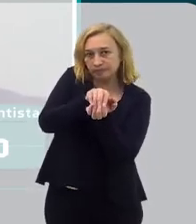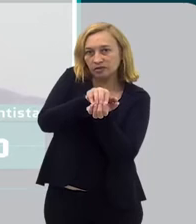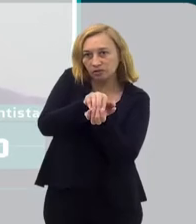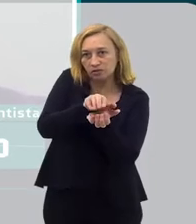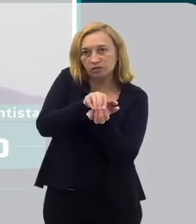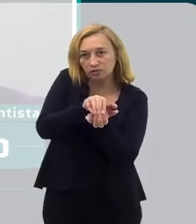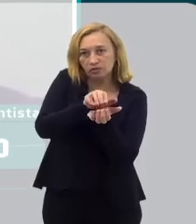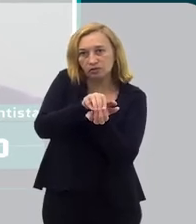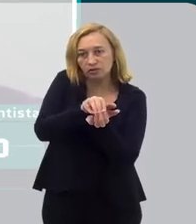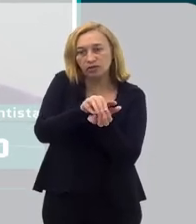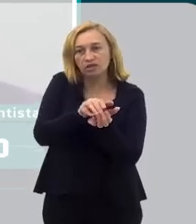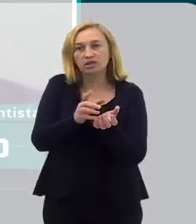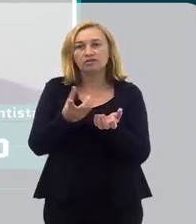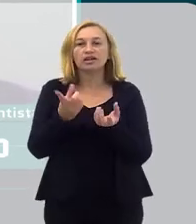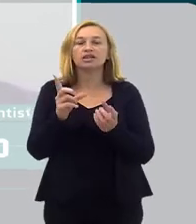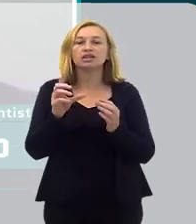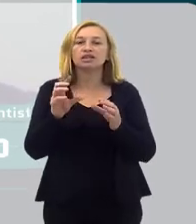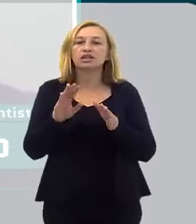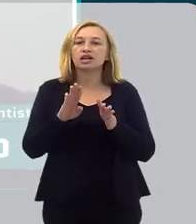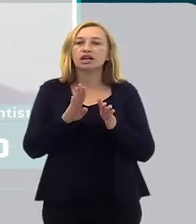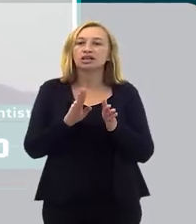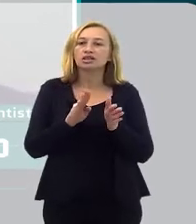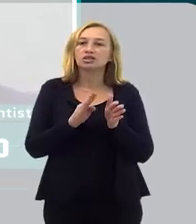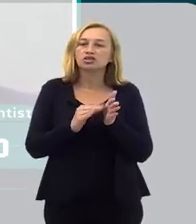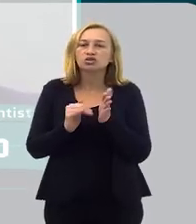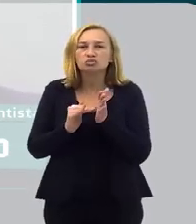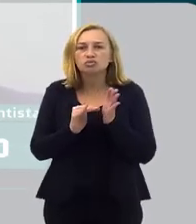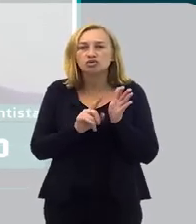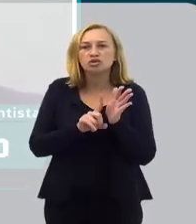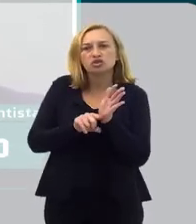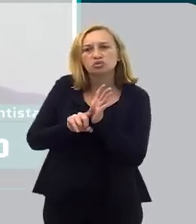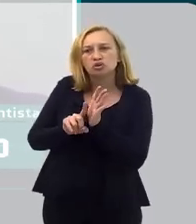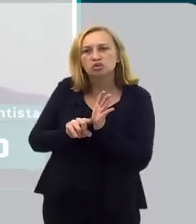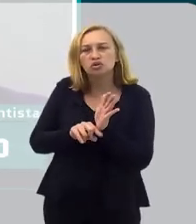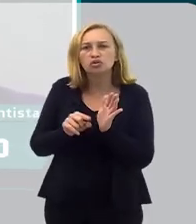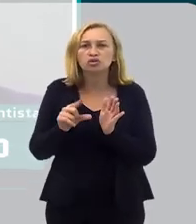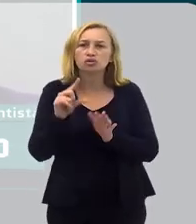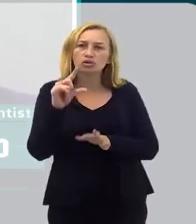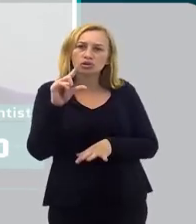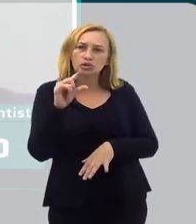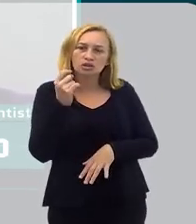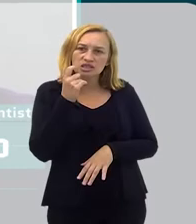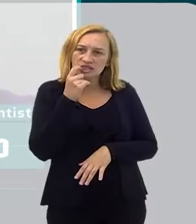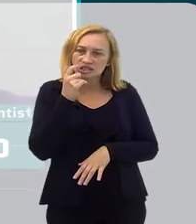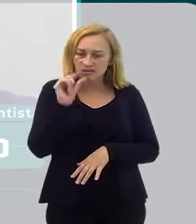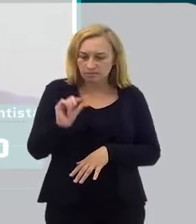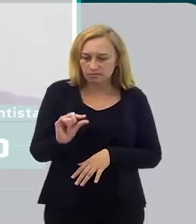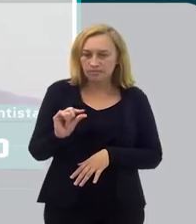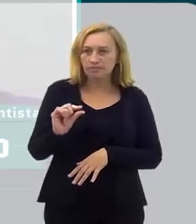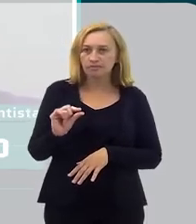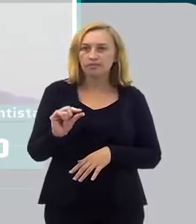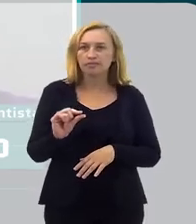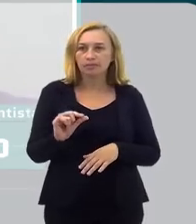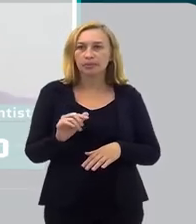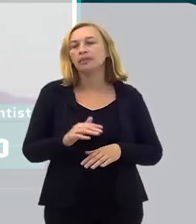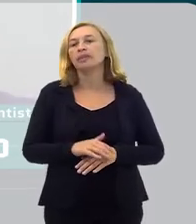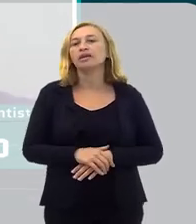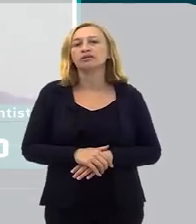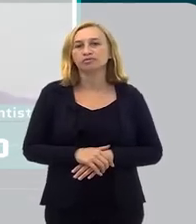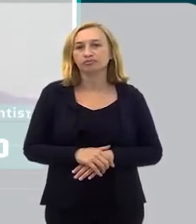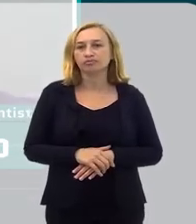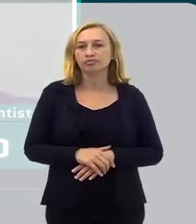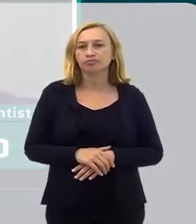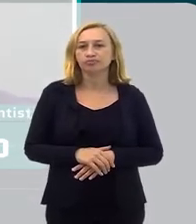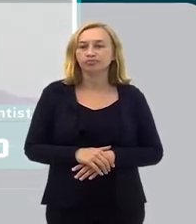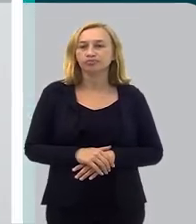mas vai diminuindo o nosso dente, né? E vai trazendo alterações para a